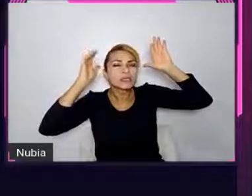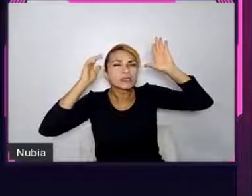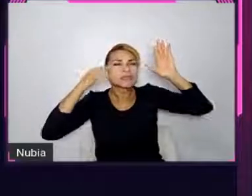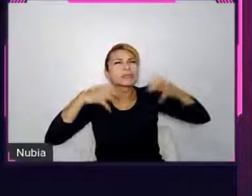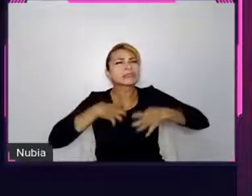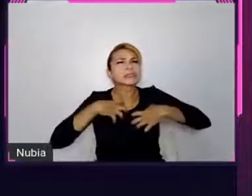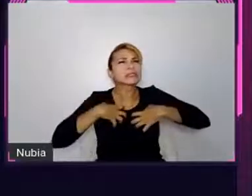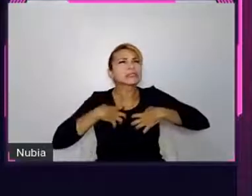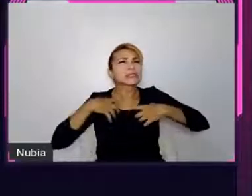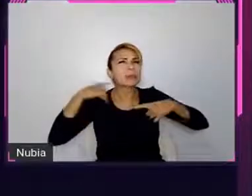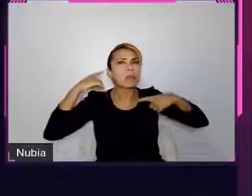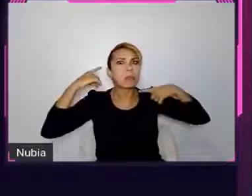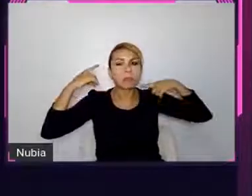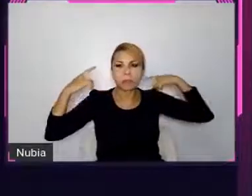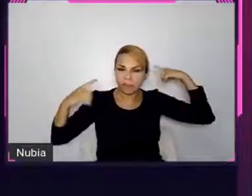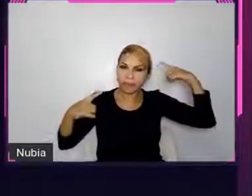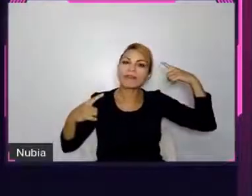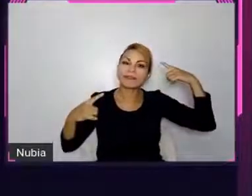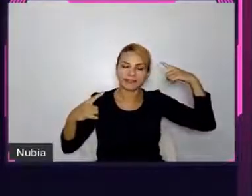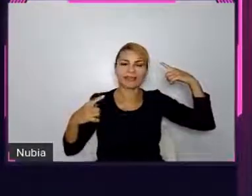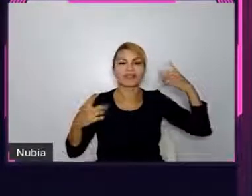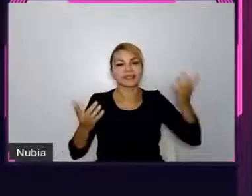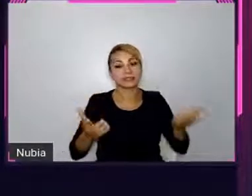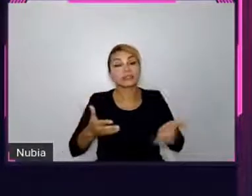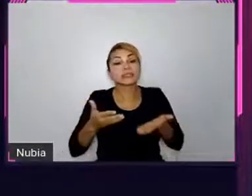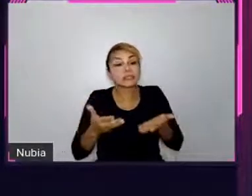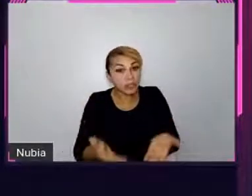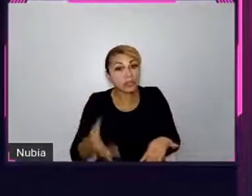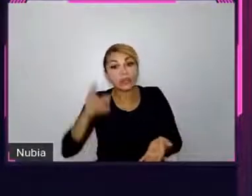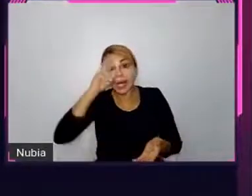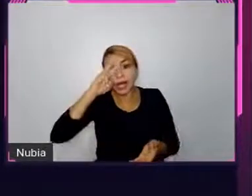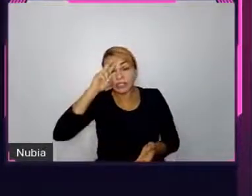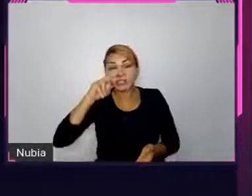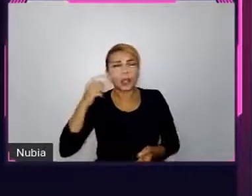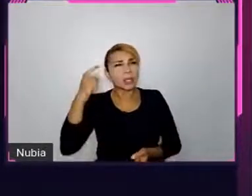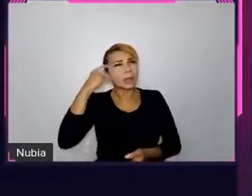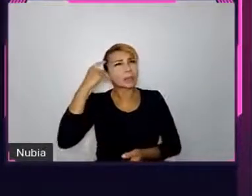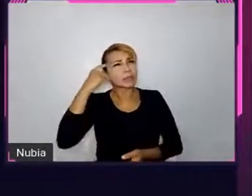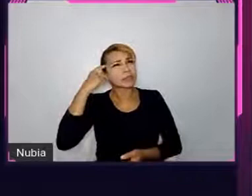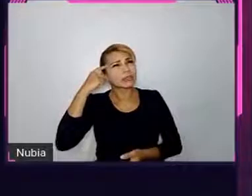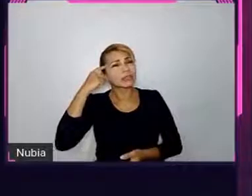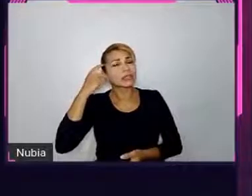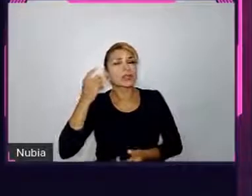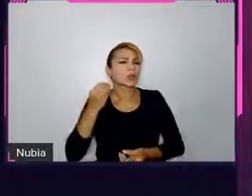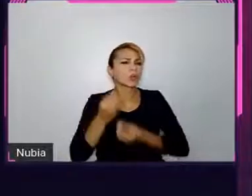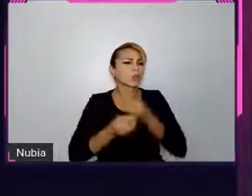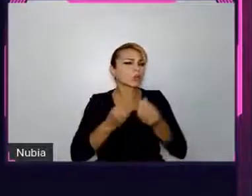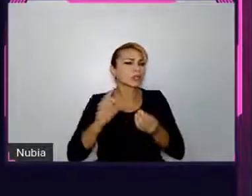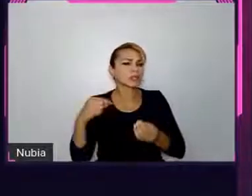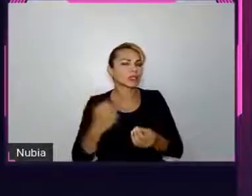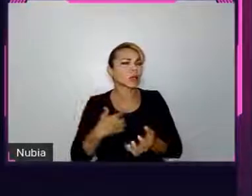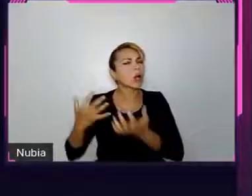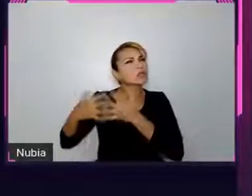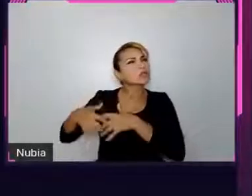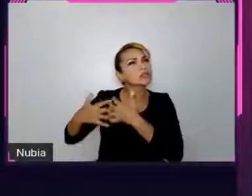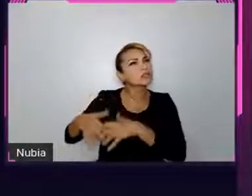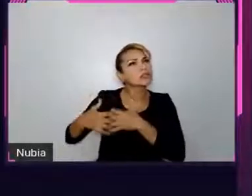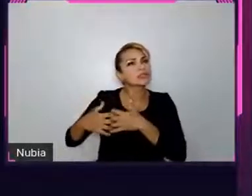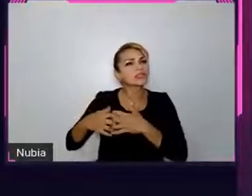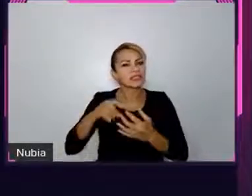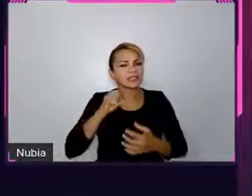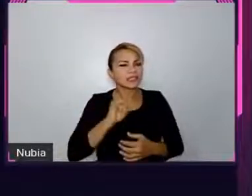E essa história, na verdade, ela me fez pensar. O que será que aconteceria se fosse proibido colaborar?